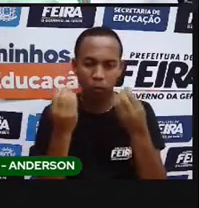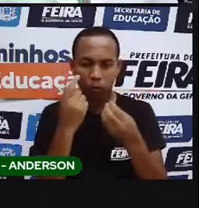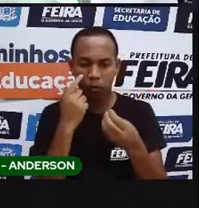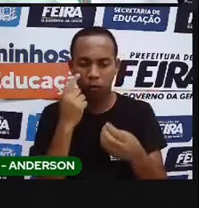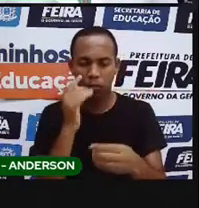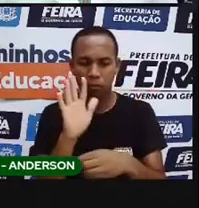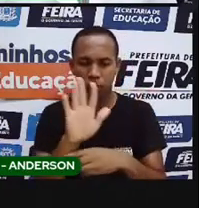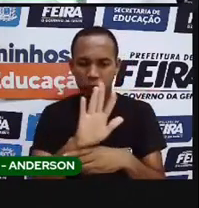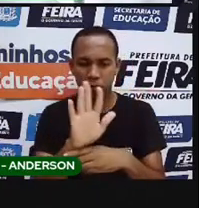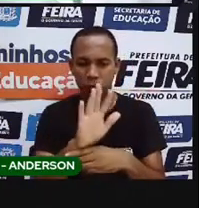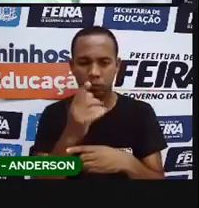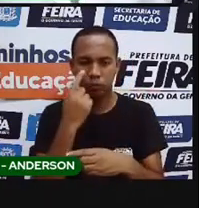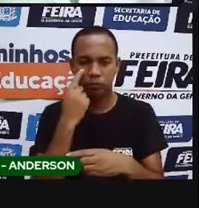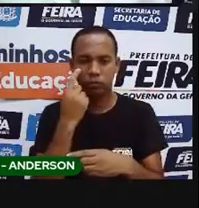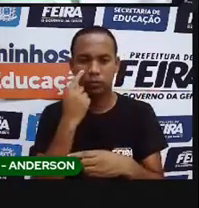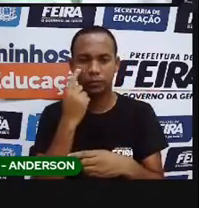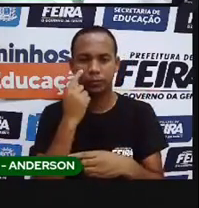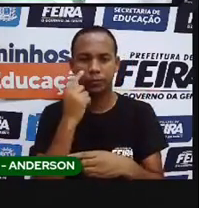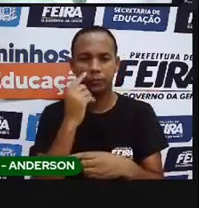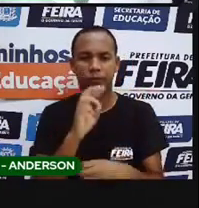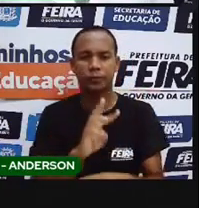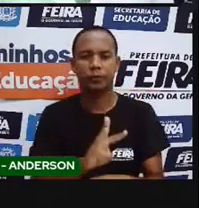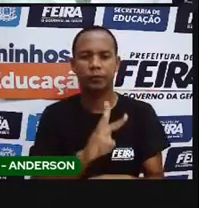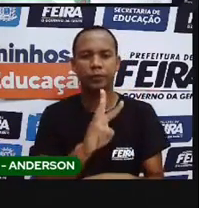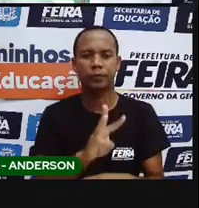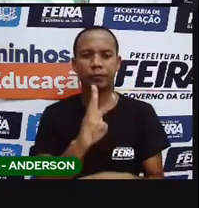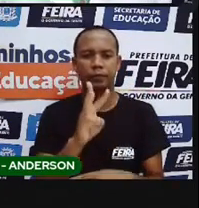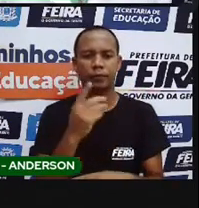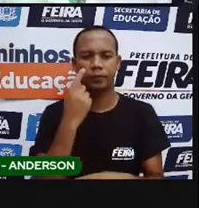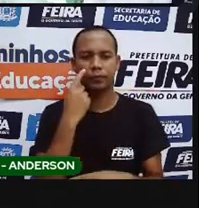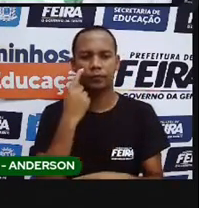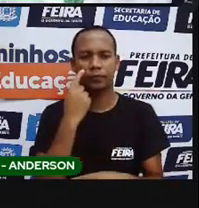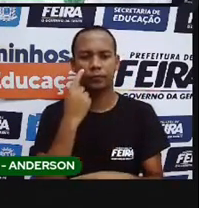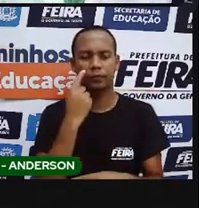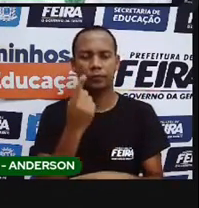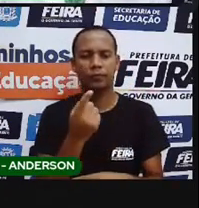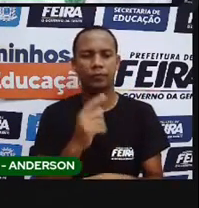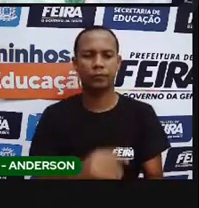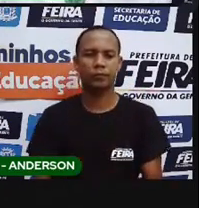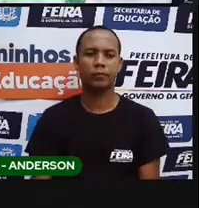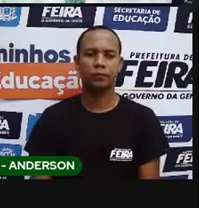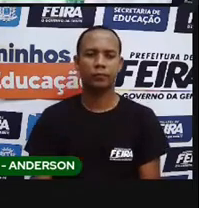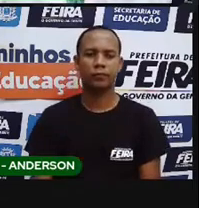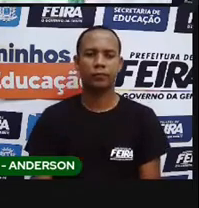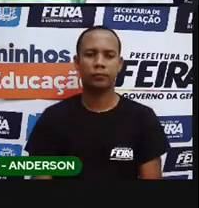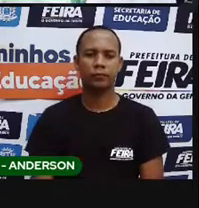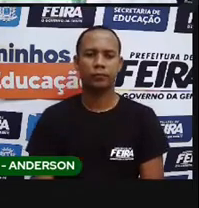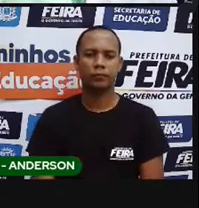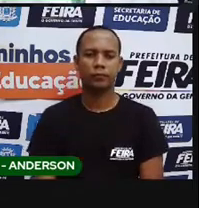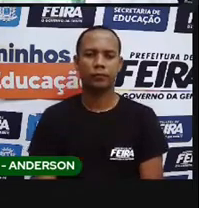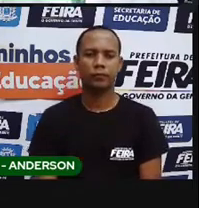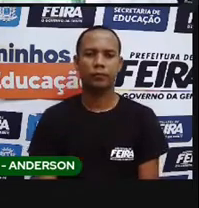Assistindo ao vídeo, acessando o link, tem o link na atividade, mas agora eu vou passar o vídeo aqui para você. Certo?